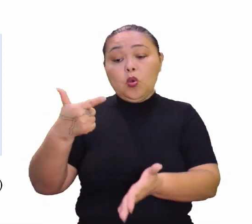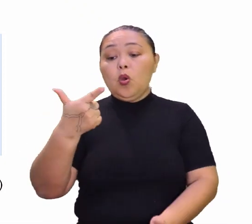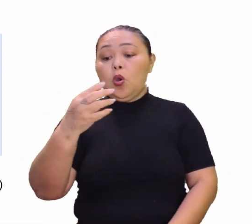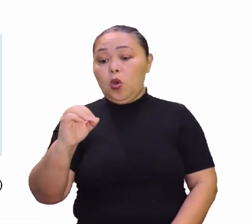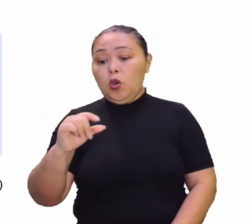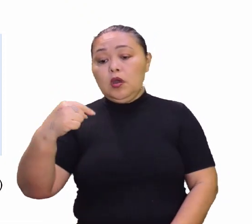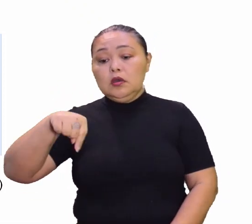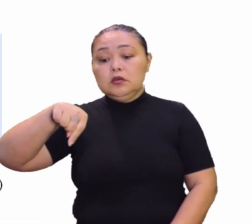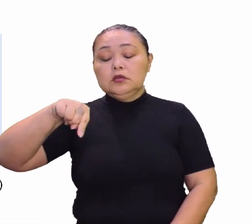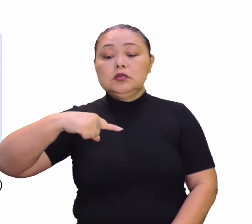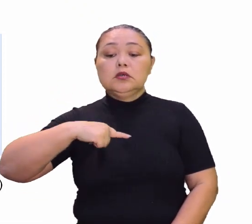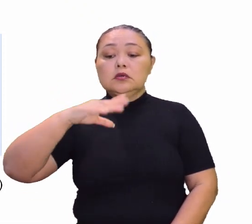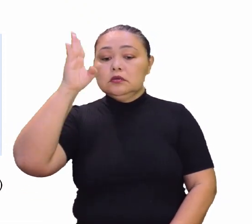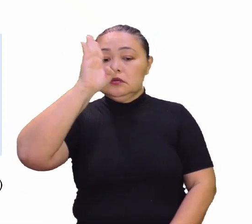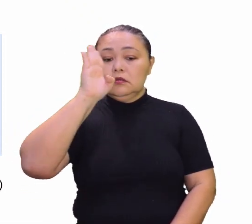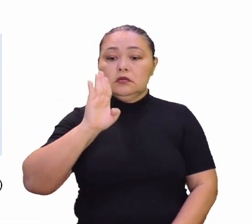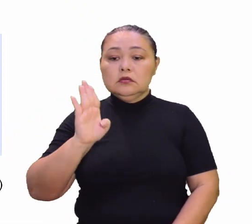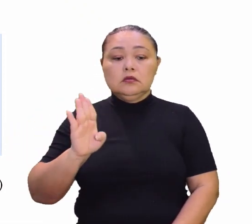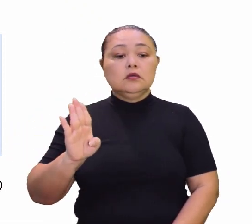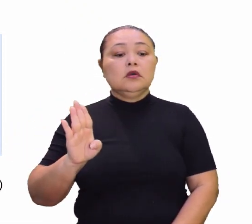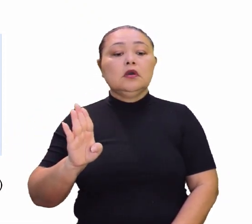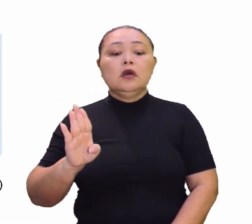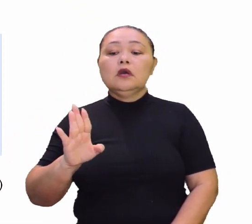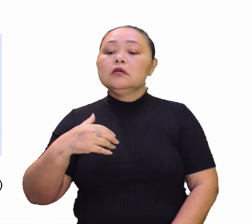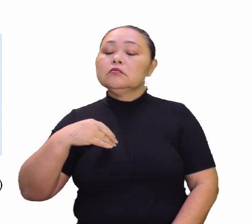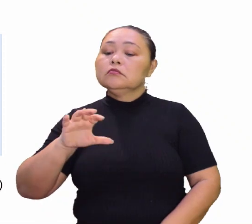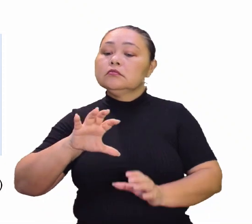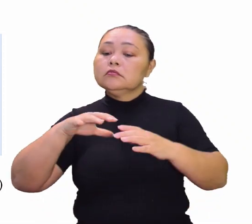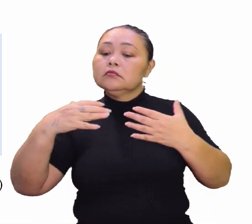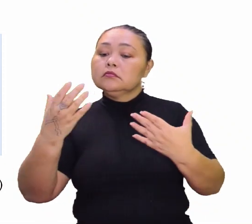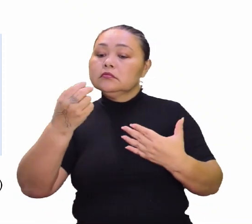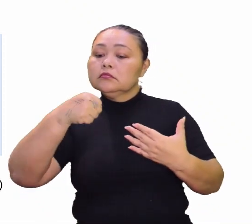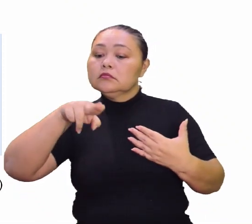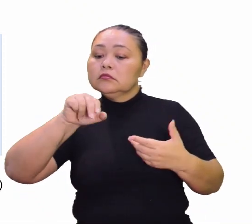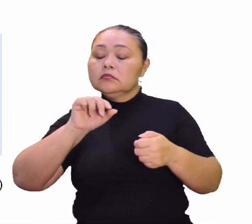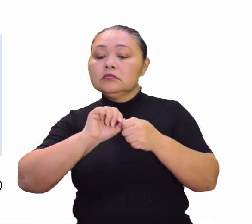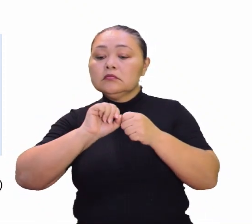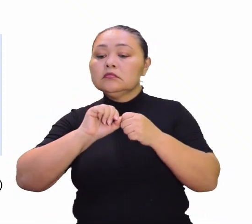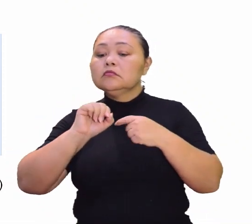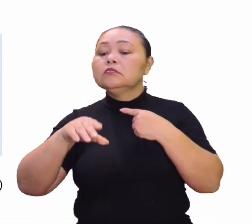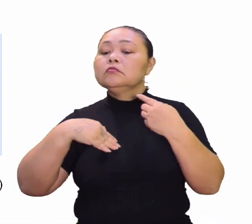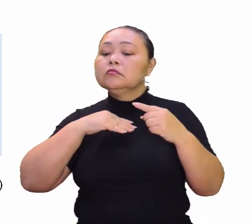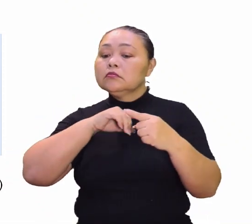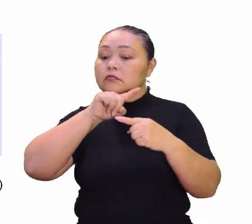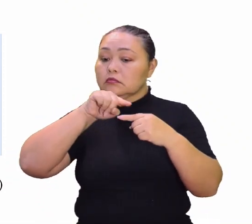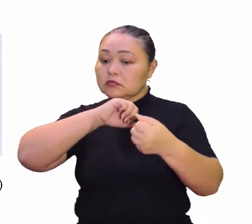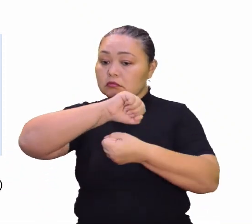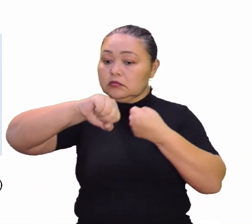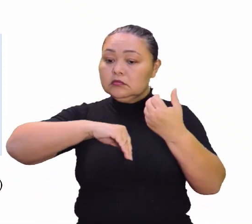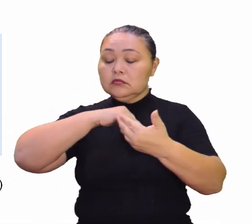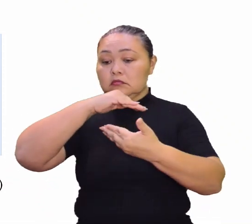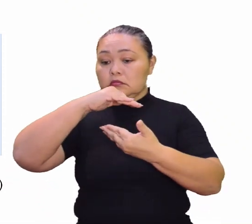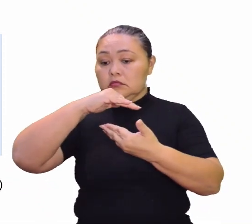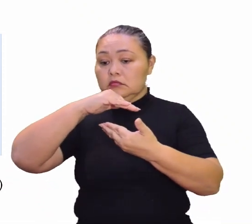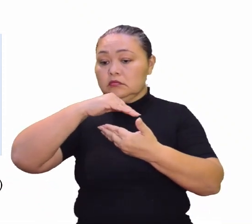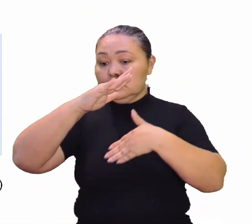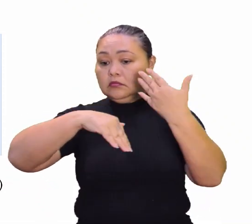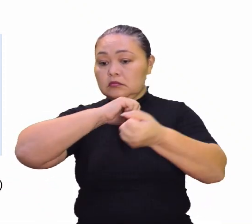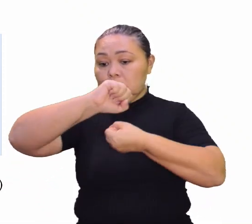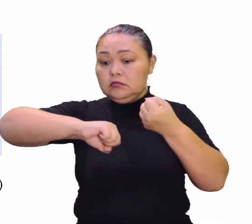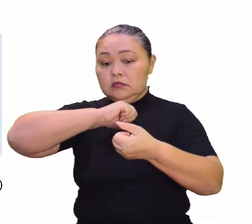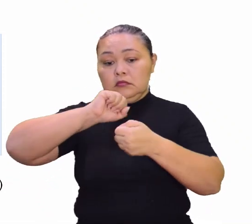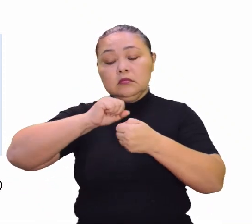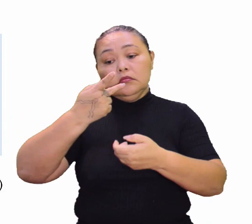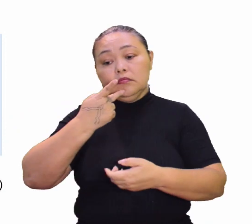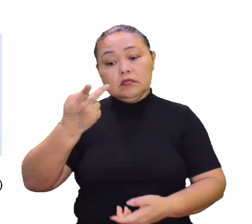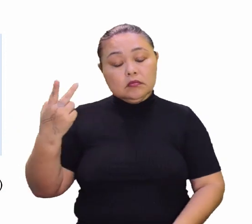20, aqui no Brasil, Conferência das Nações Unidas sobre o Desenvolvimento Sustentável. Essas conferências que falamos